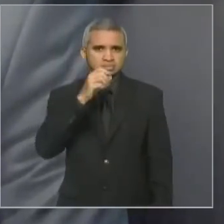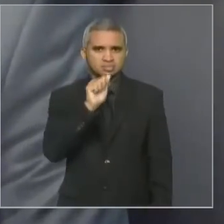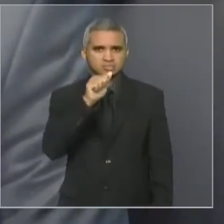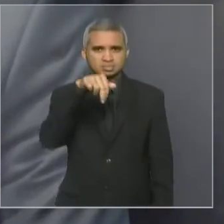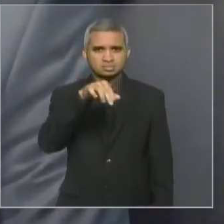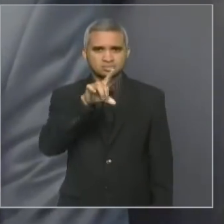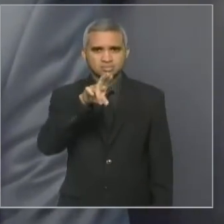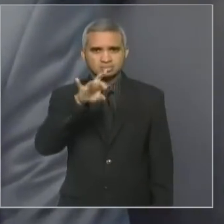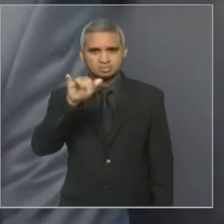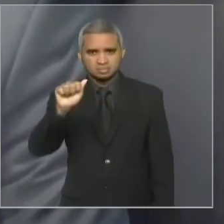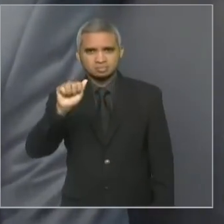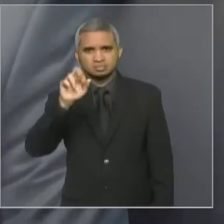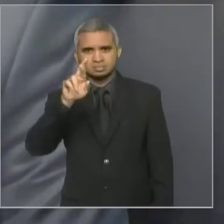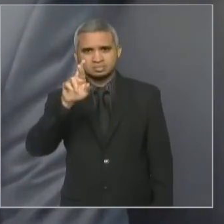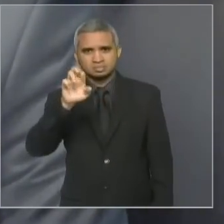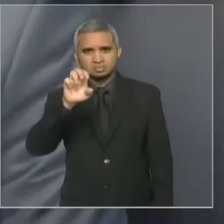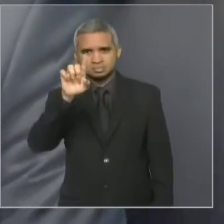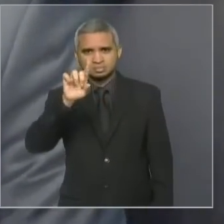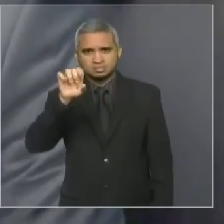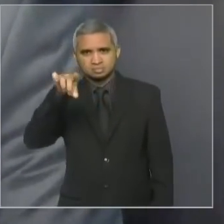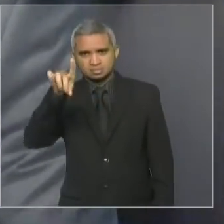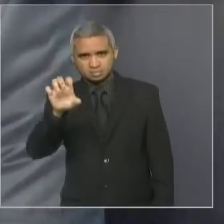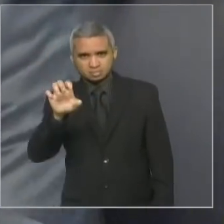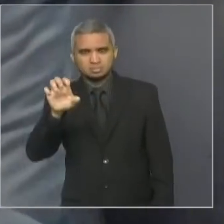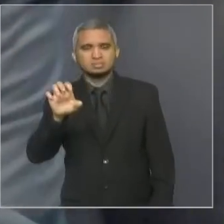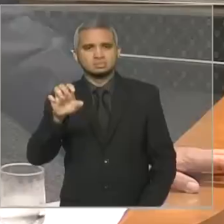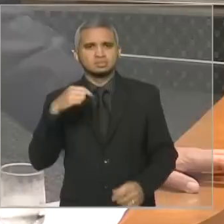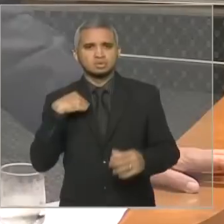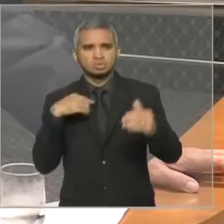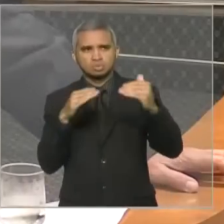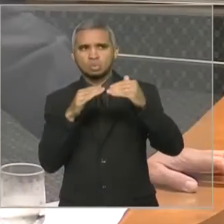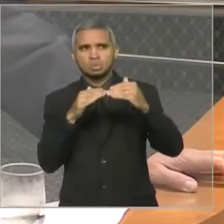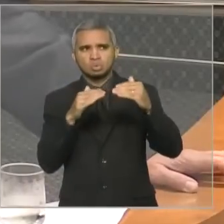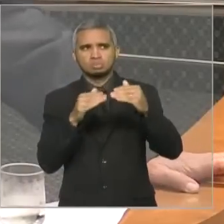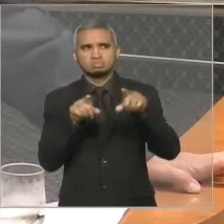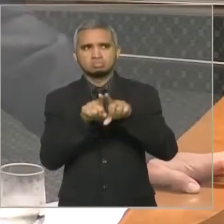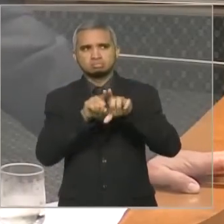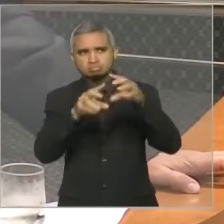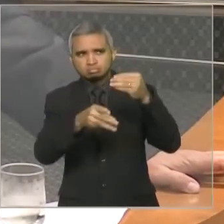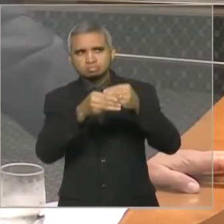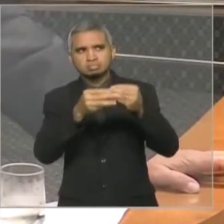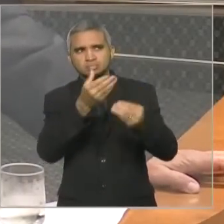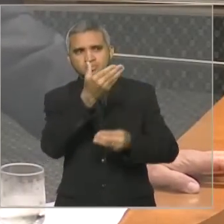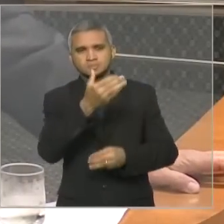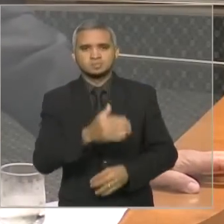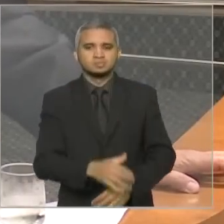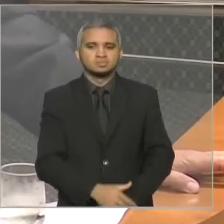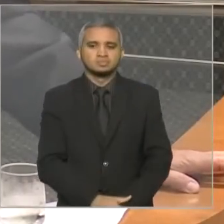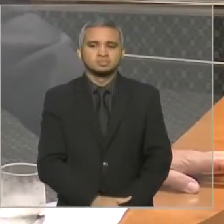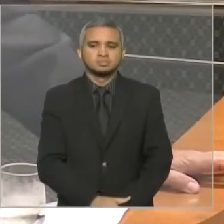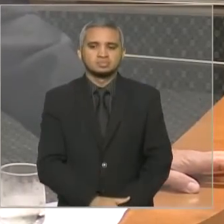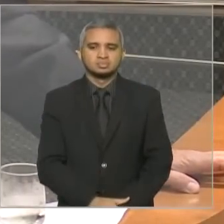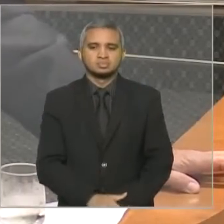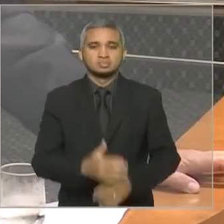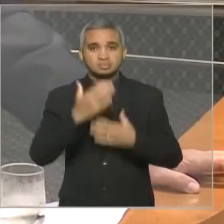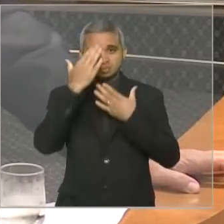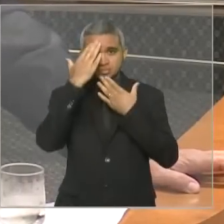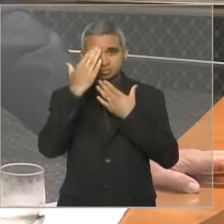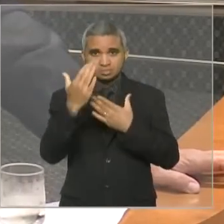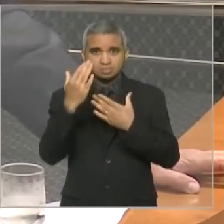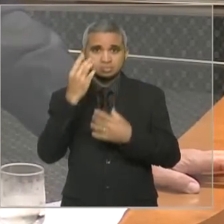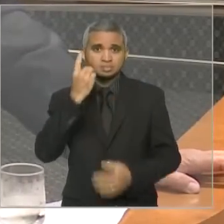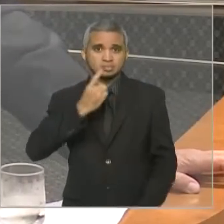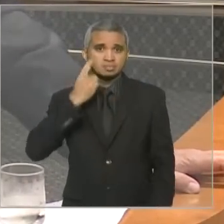hermano com a fala de V. Exª neste sentido. Obrigado, deputado Marco Aurélio. Eu integro ao meu